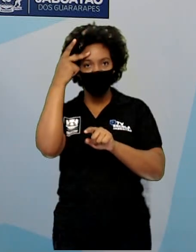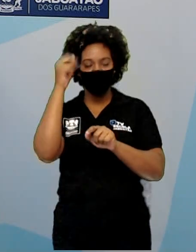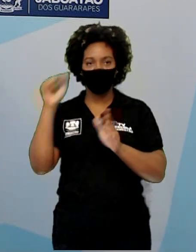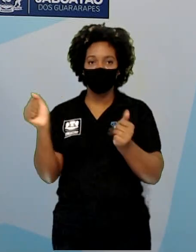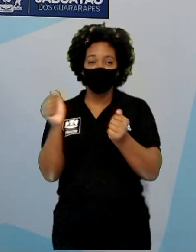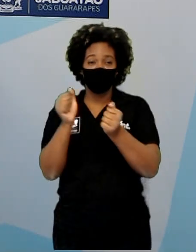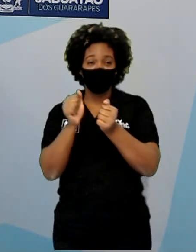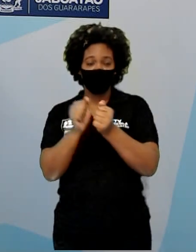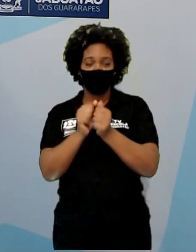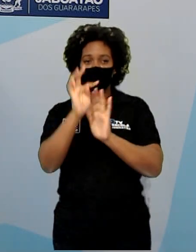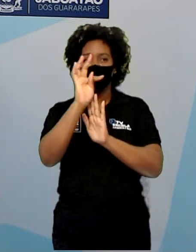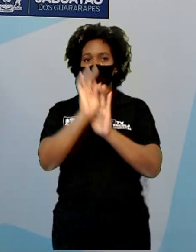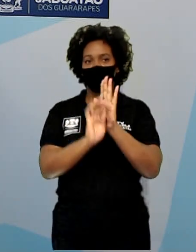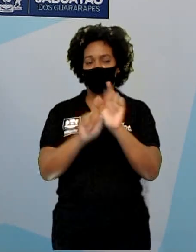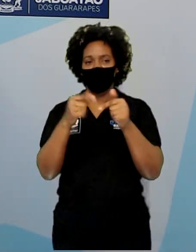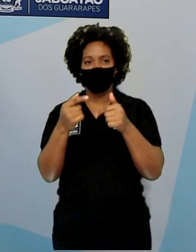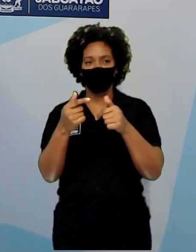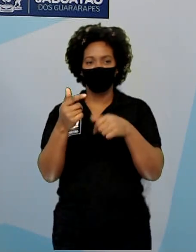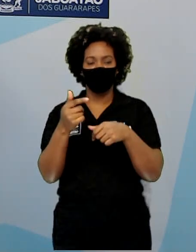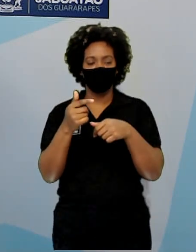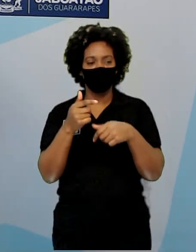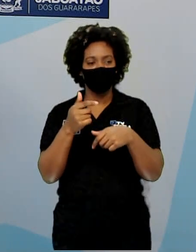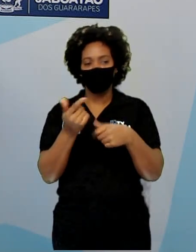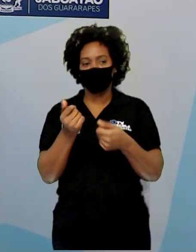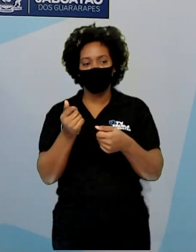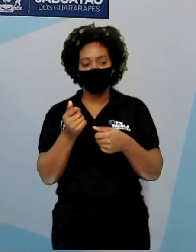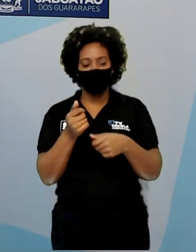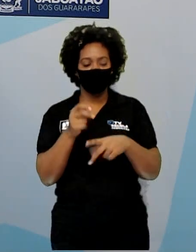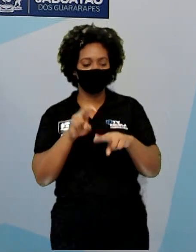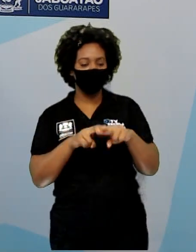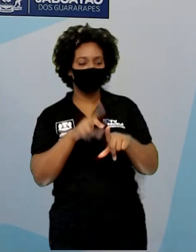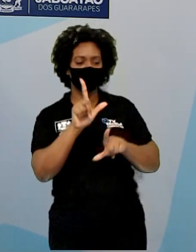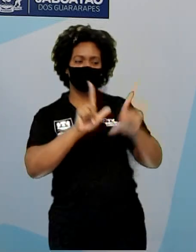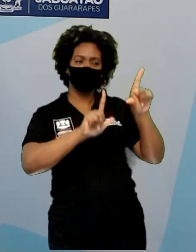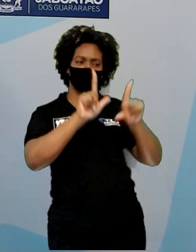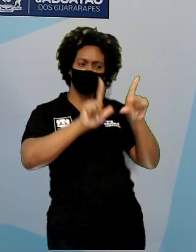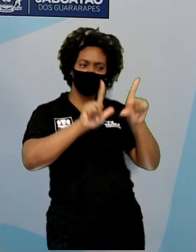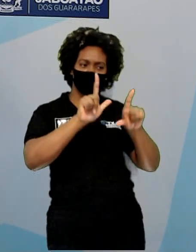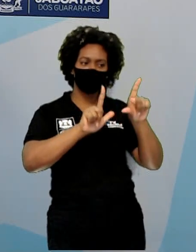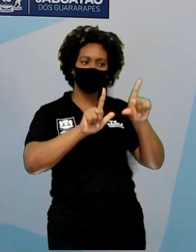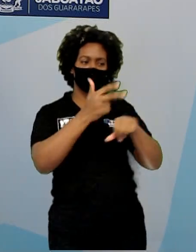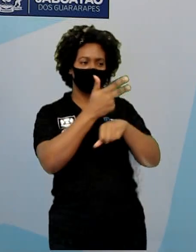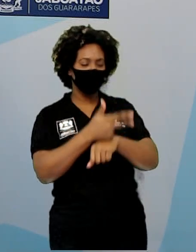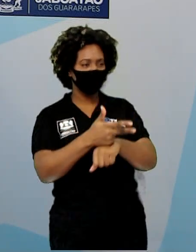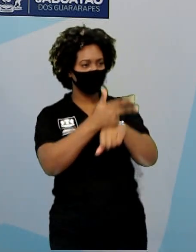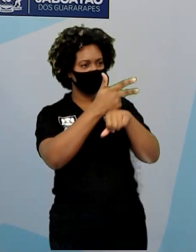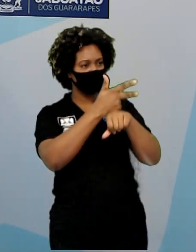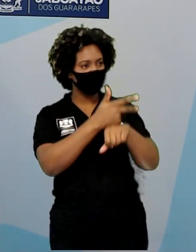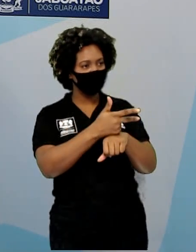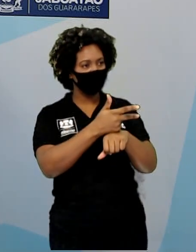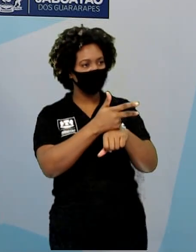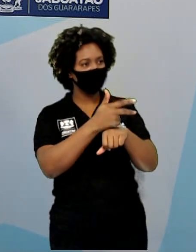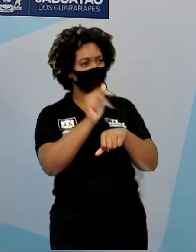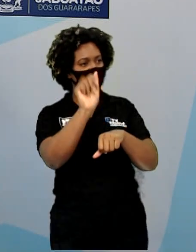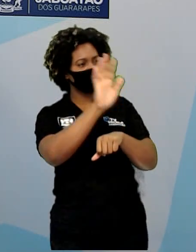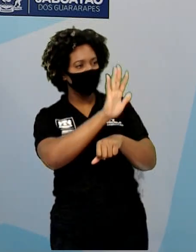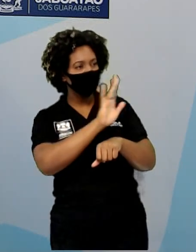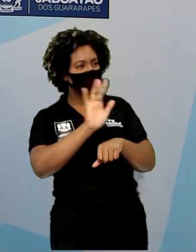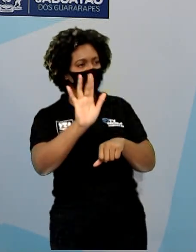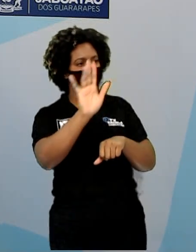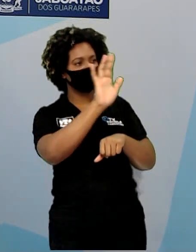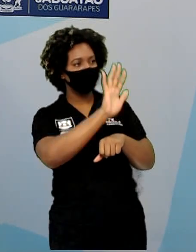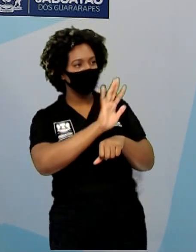Mas, quando você está assistindo um programa de TV, um filme, uma novela e passam aqueles comerciais, tem aquele